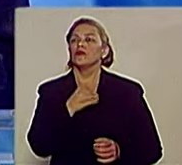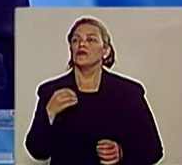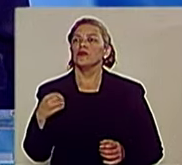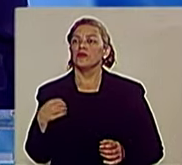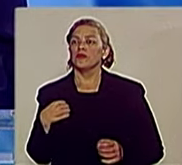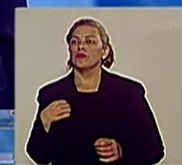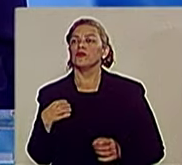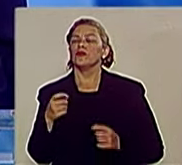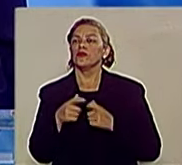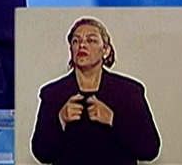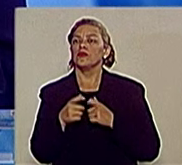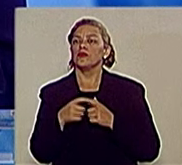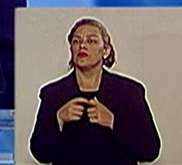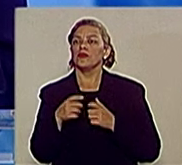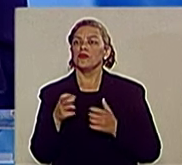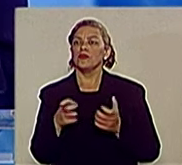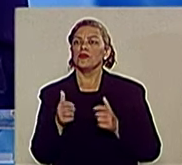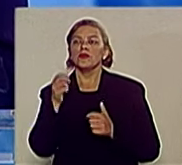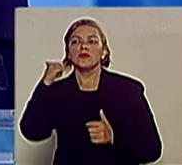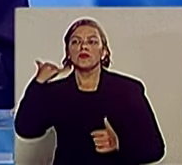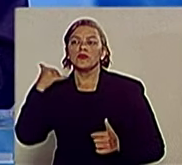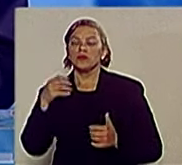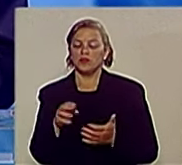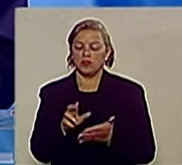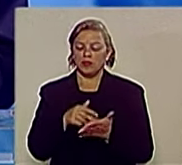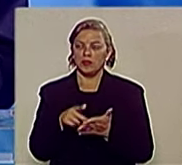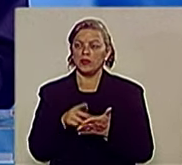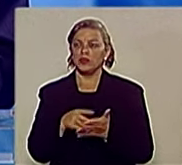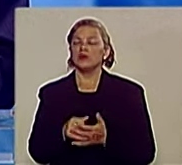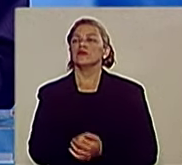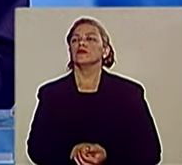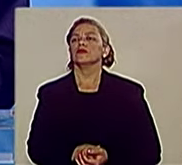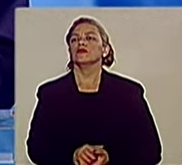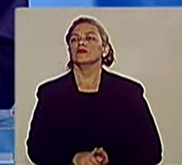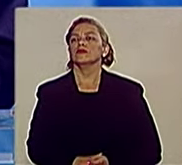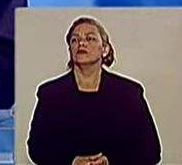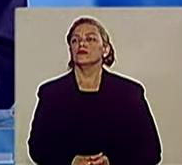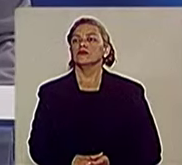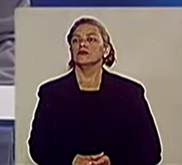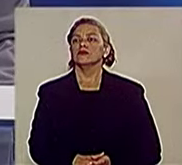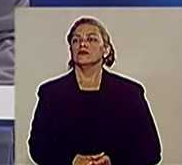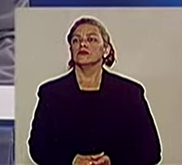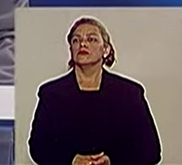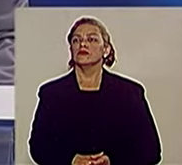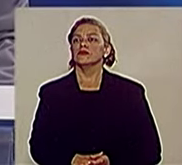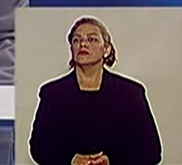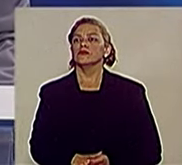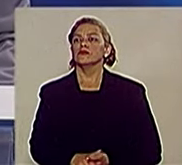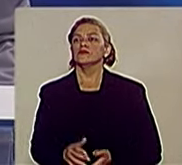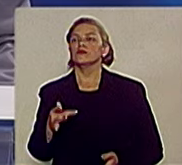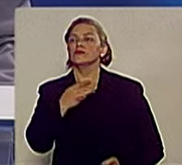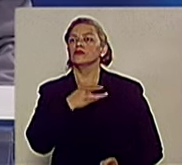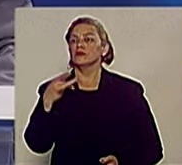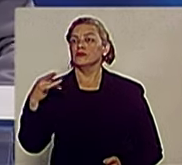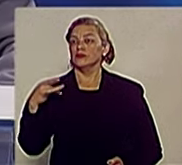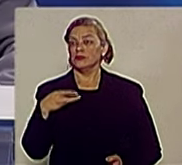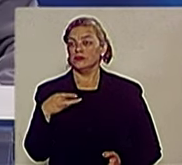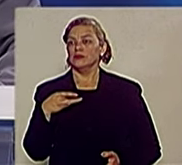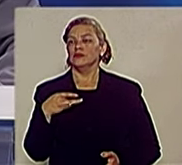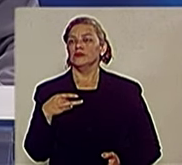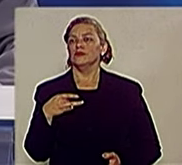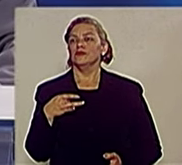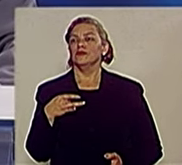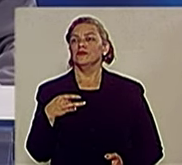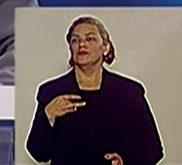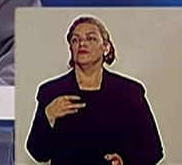é a nossa proposta para a cidade obrigado. Agora temos 30 segundos para a tréplica do candidato Luiz Carlos Oliveira. A saúde realmente é um